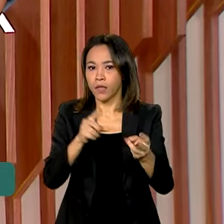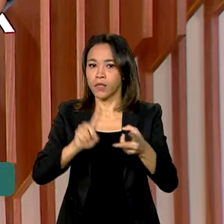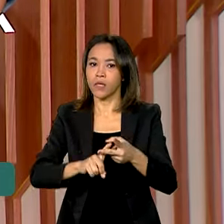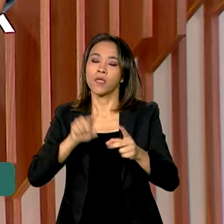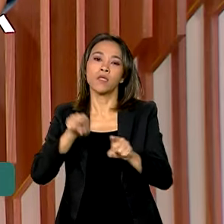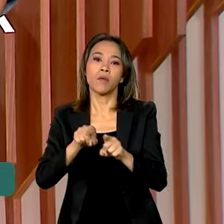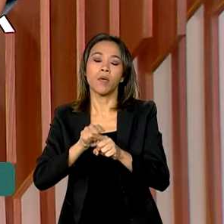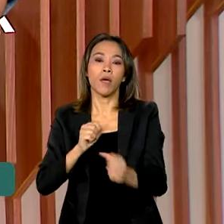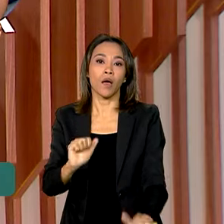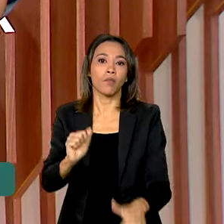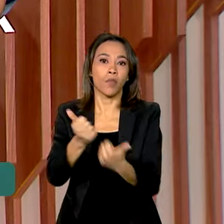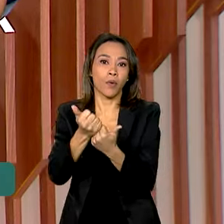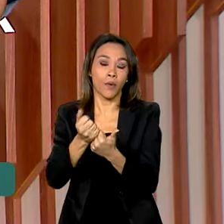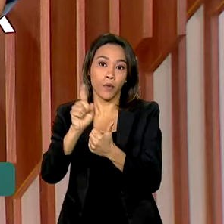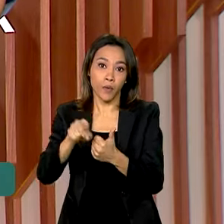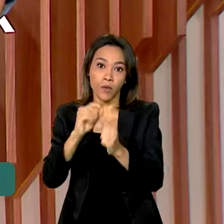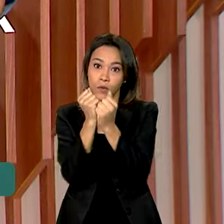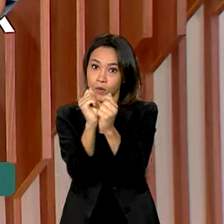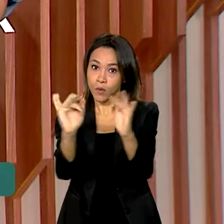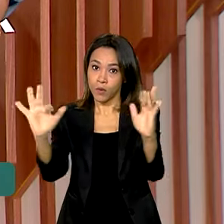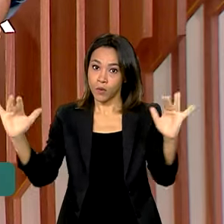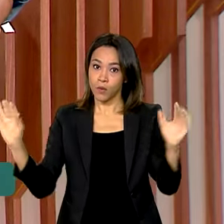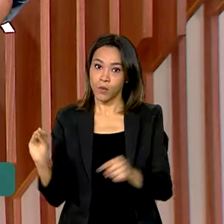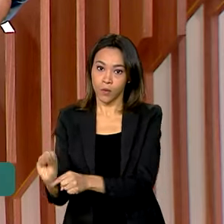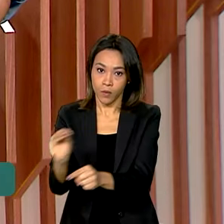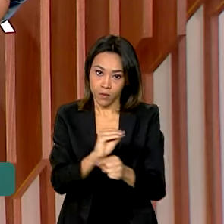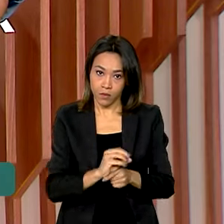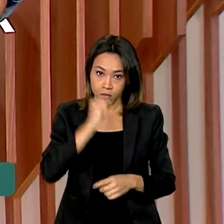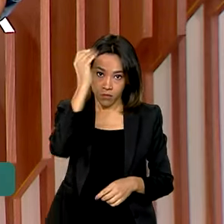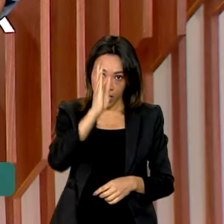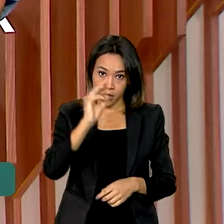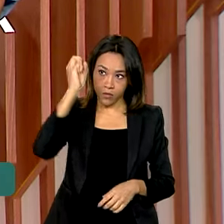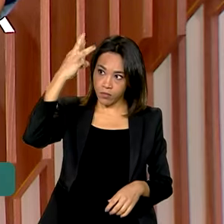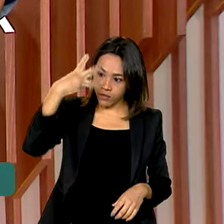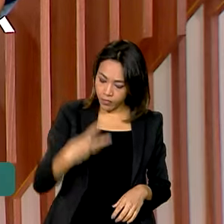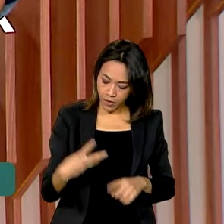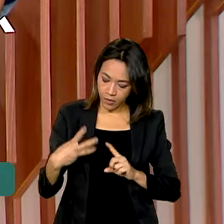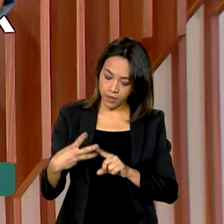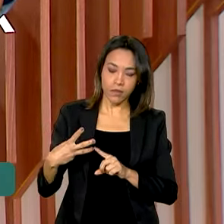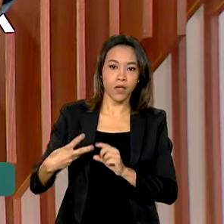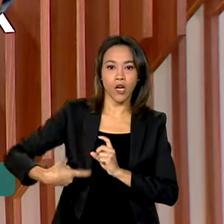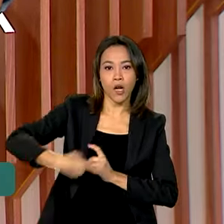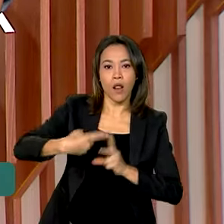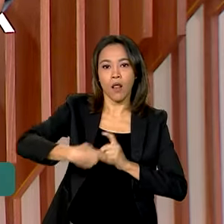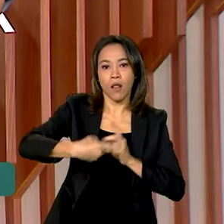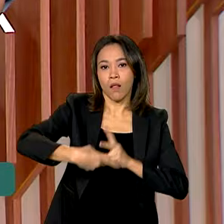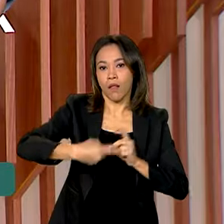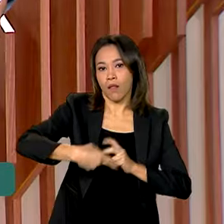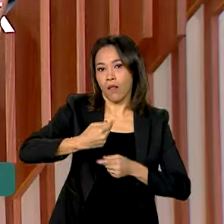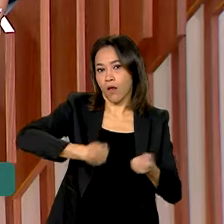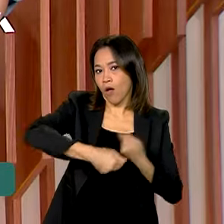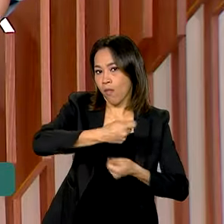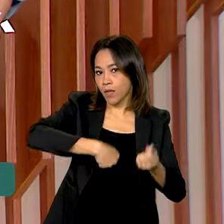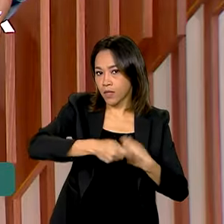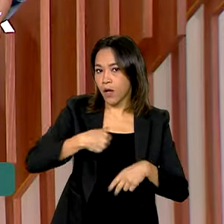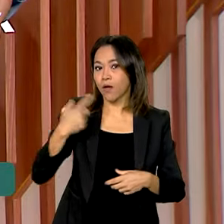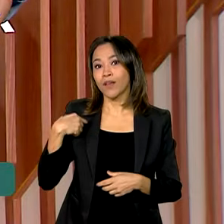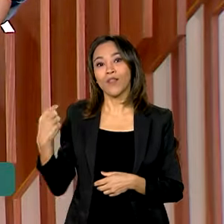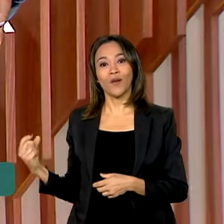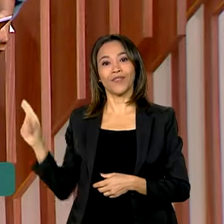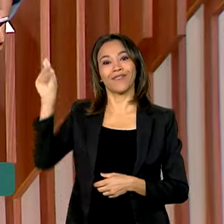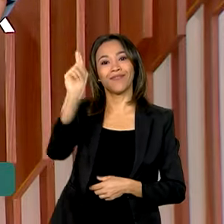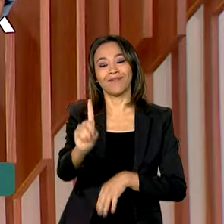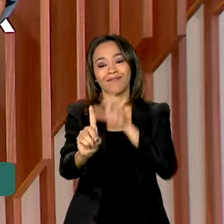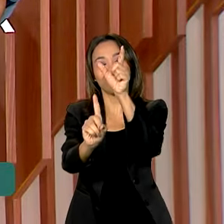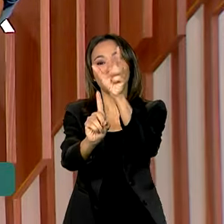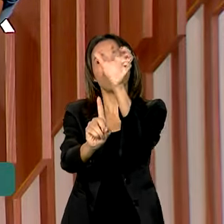ambiental. O Brasil é o terceiro maior parceiro comercial da Colômbia. Veja na reportagem da nossa enviada especial,